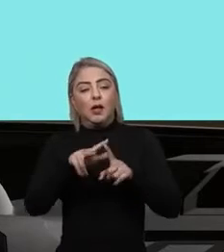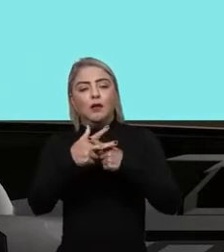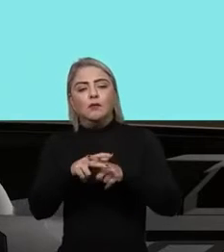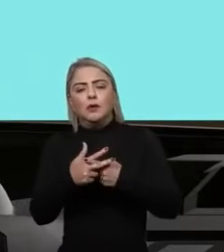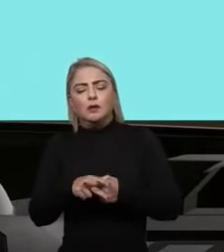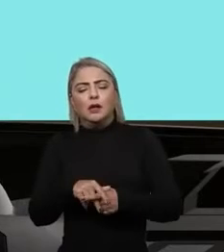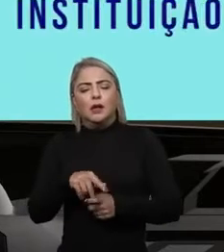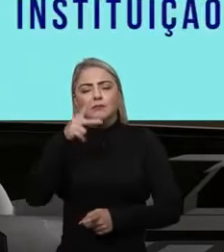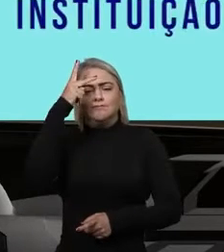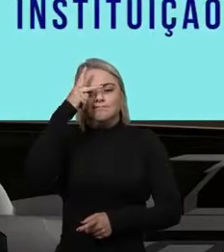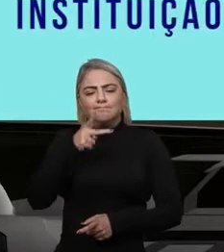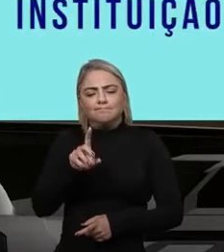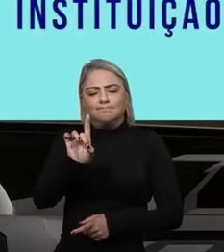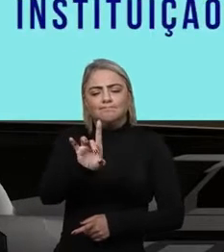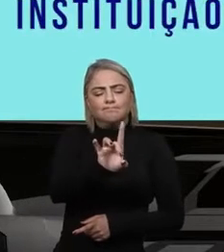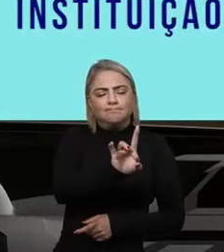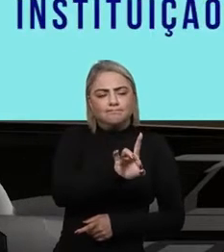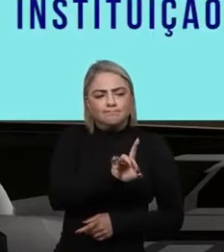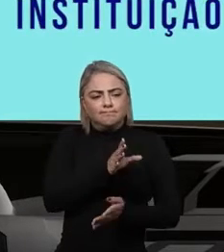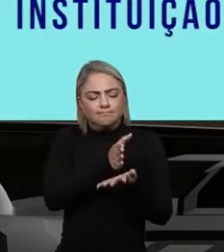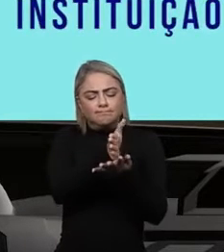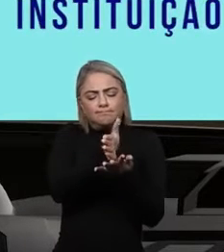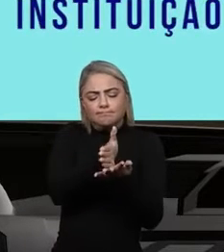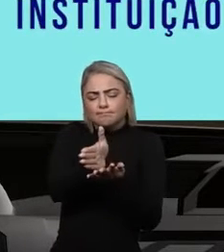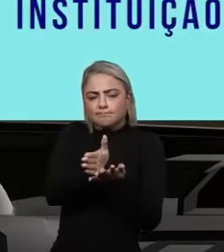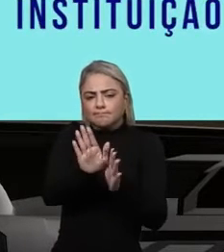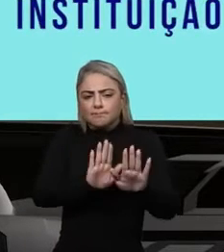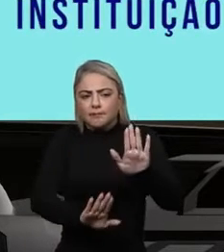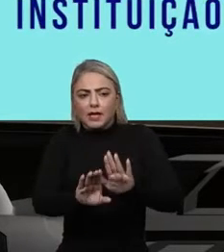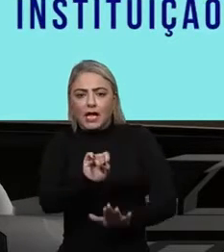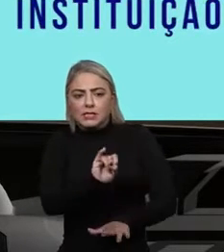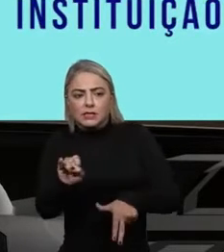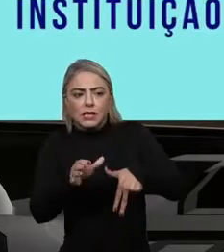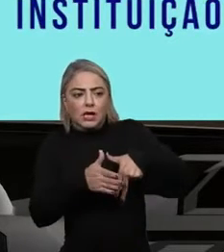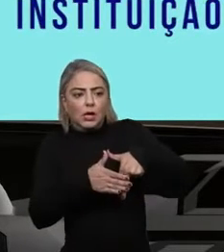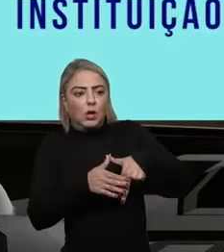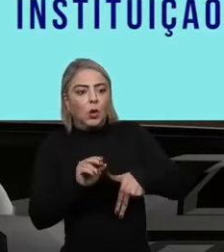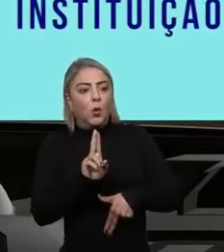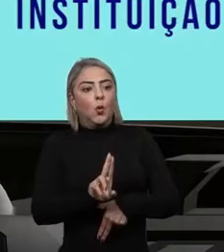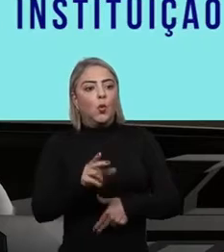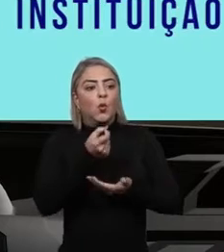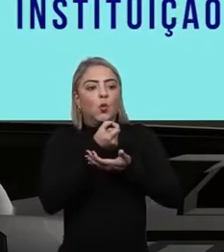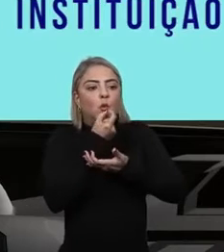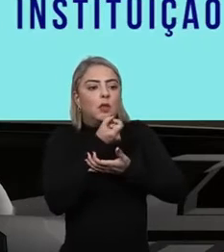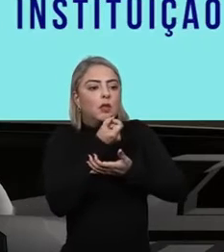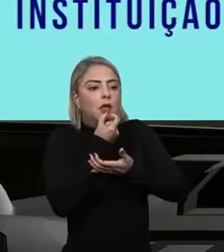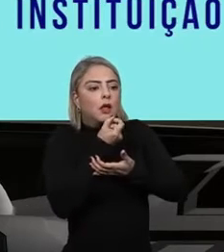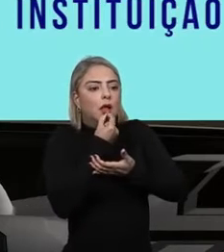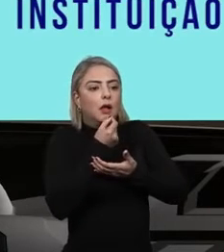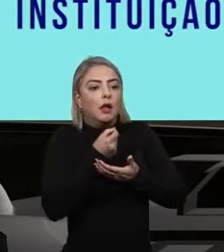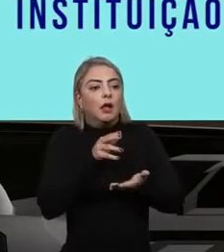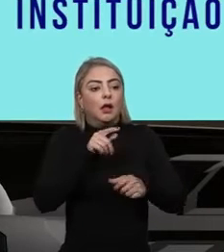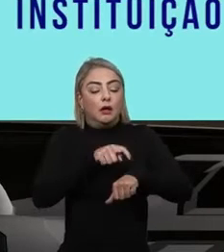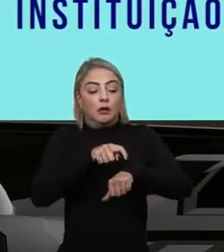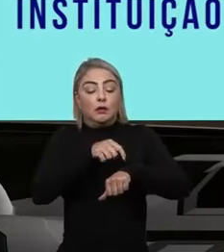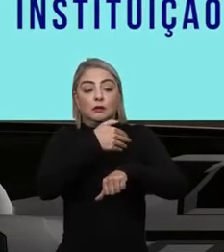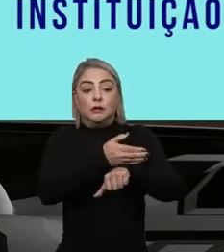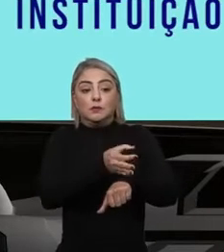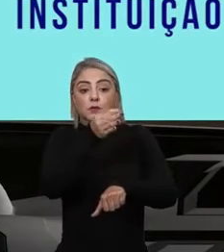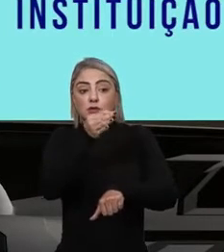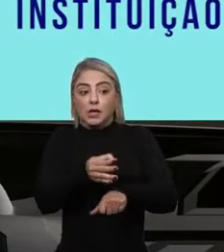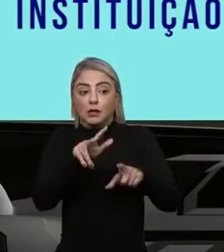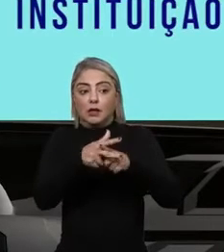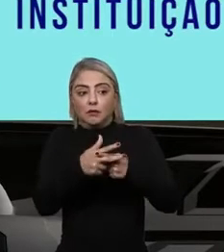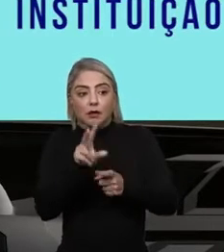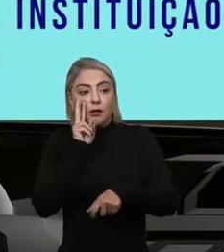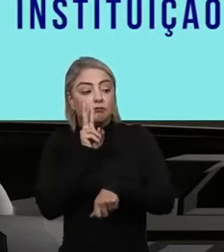personalizada para cada linha de cuidado. Então, se o paciente está fazendo uso de um antibiótico e ele está dentro do tempo do antibiótico, a ferramenta